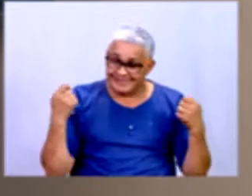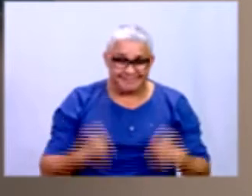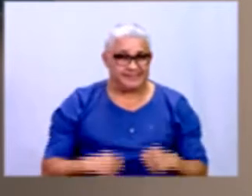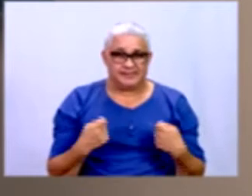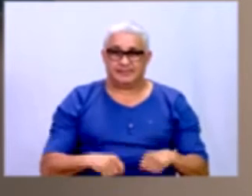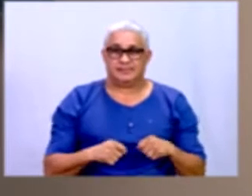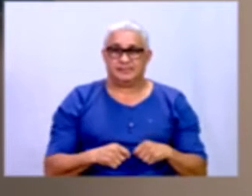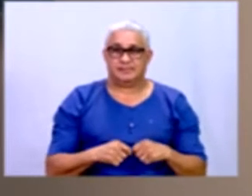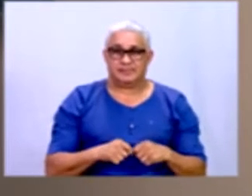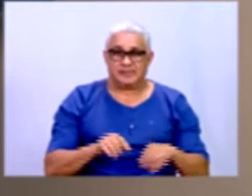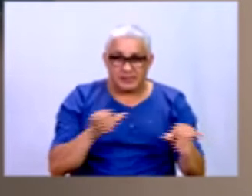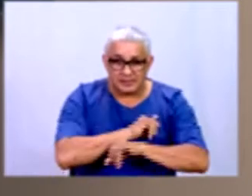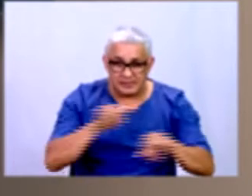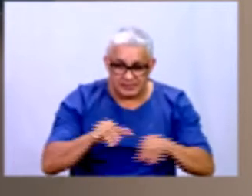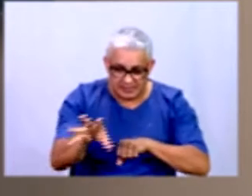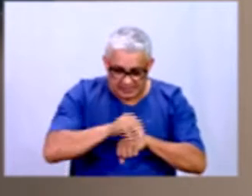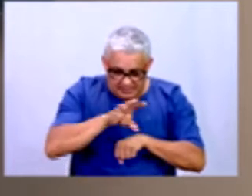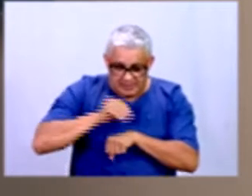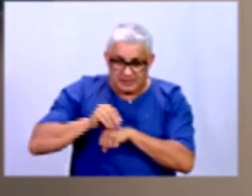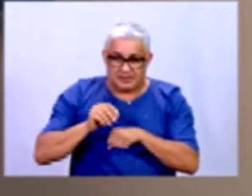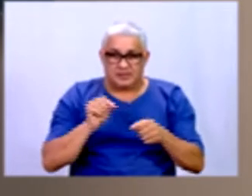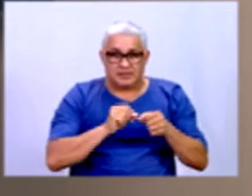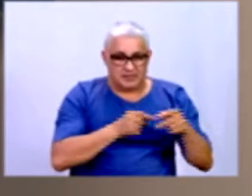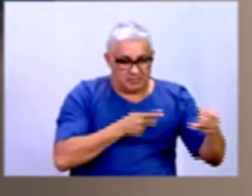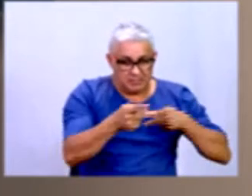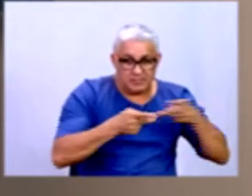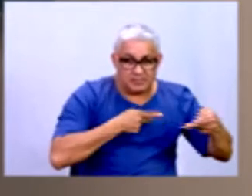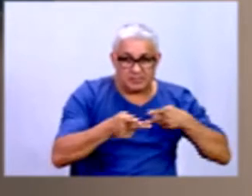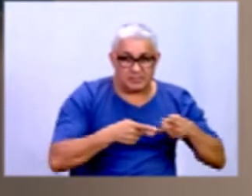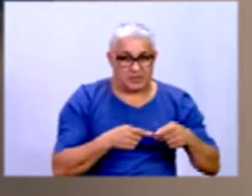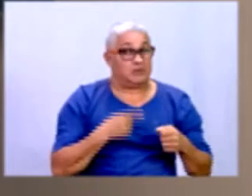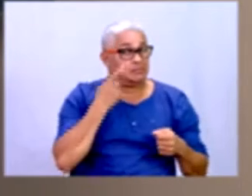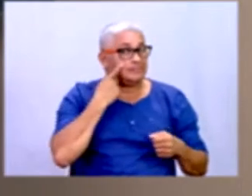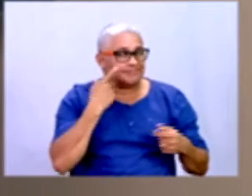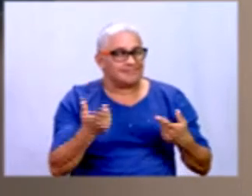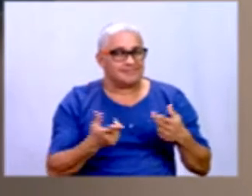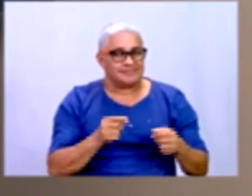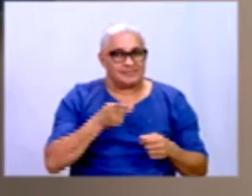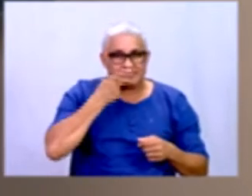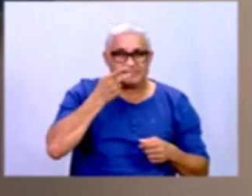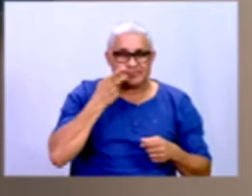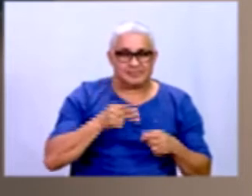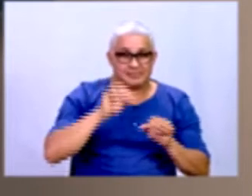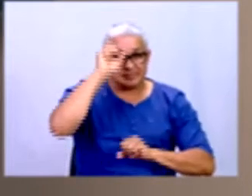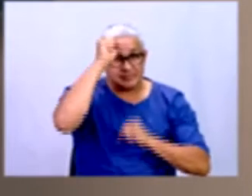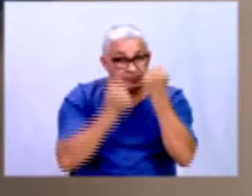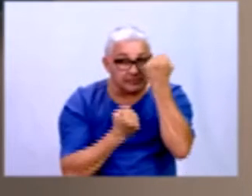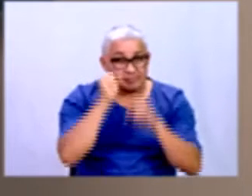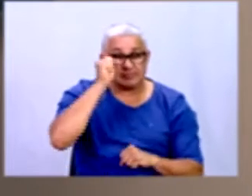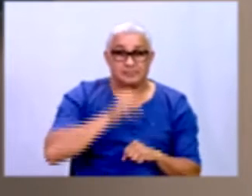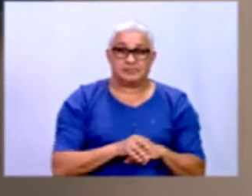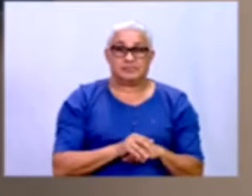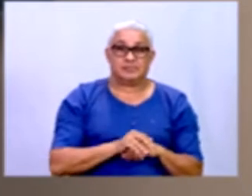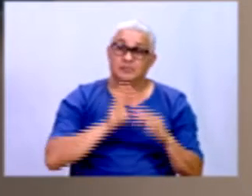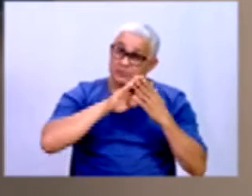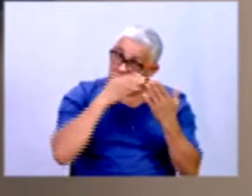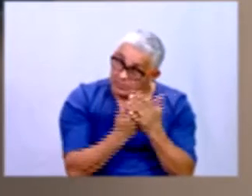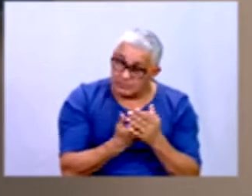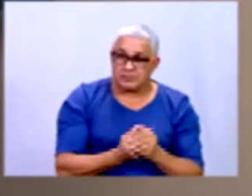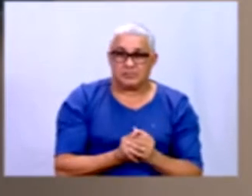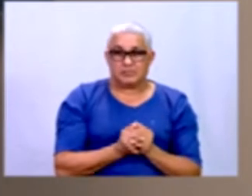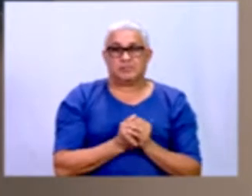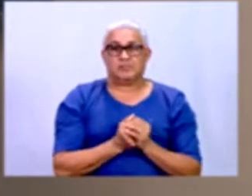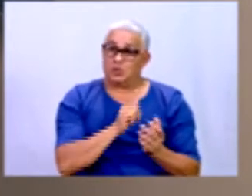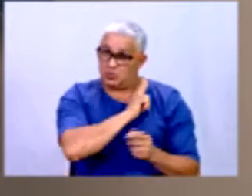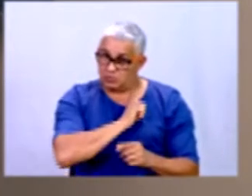necessita dessas informações para fazer planejamento. Para vocês verem, a gente falou isso aqui. Em indústria, na escola, no